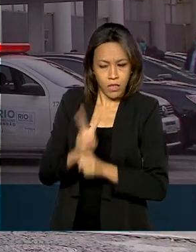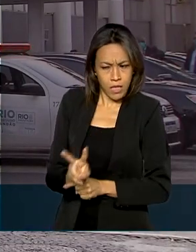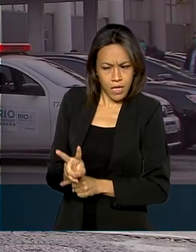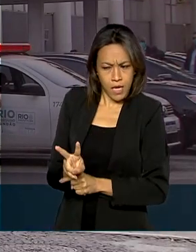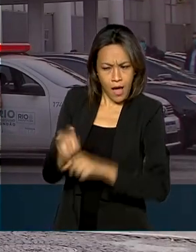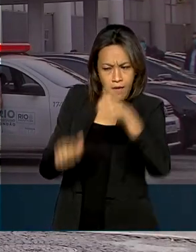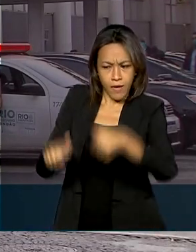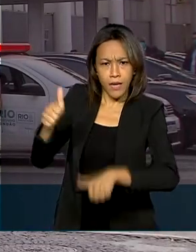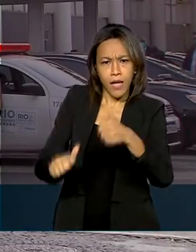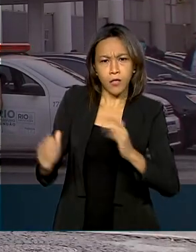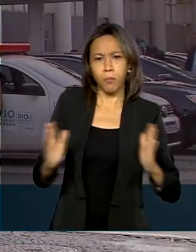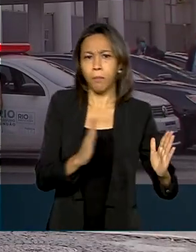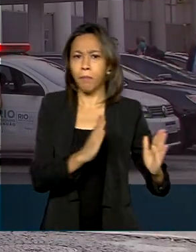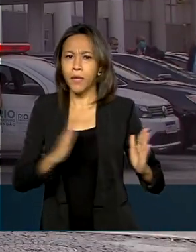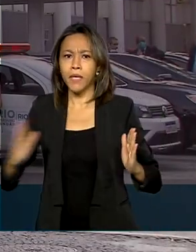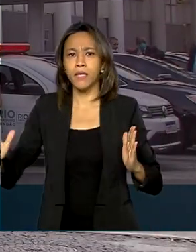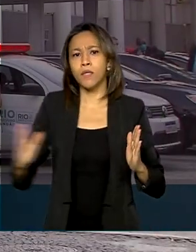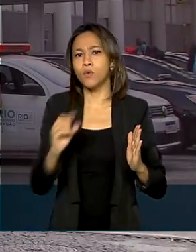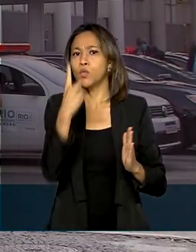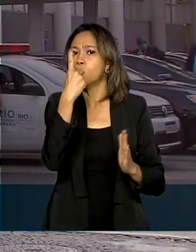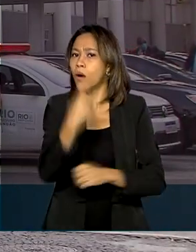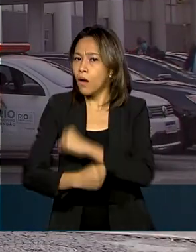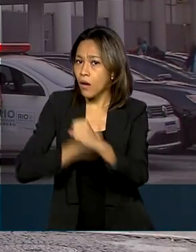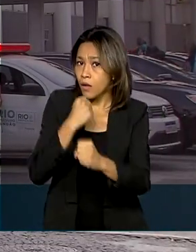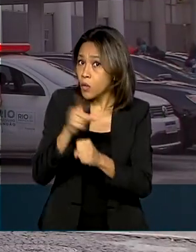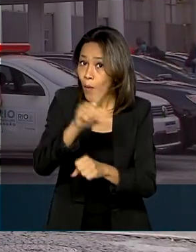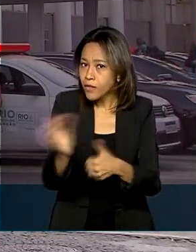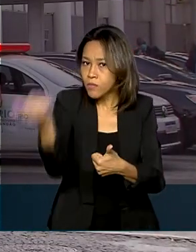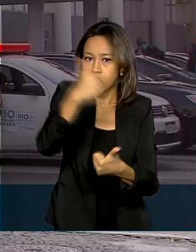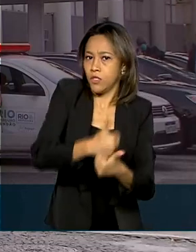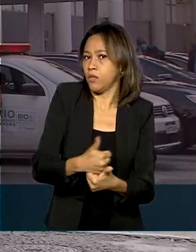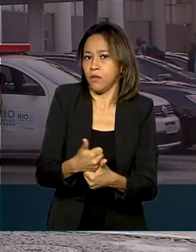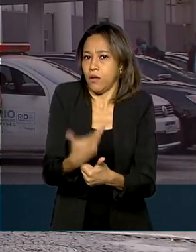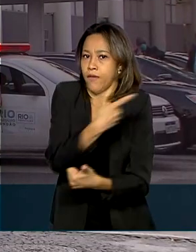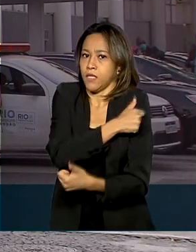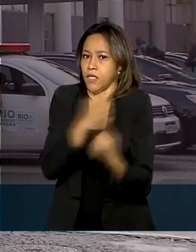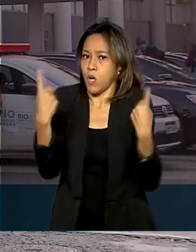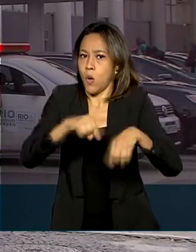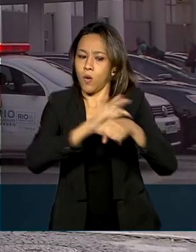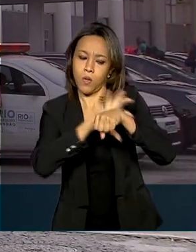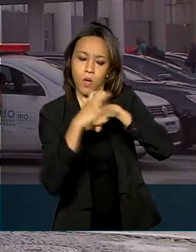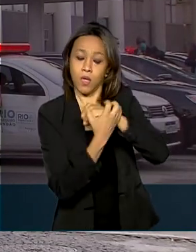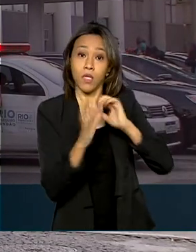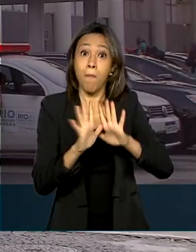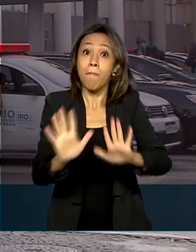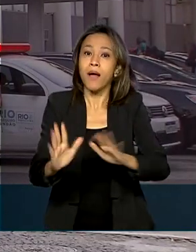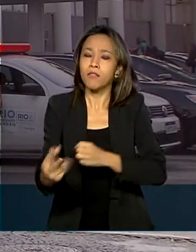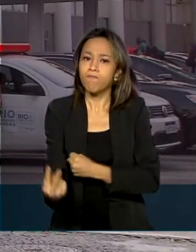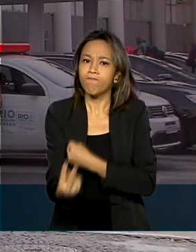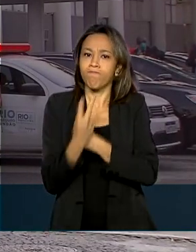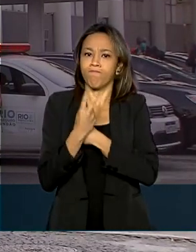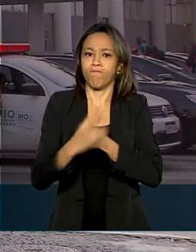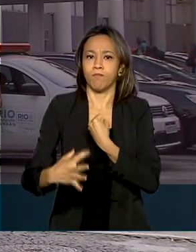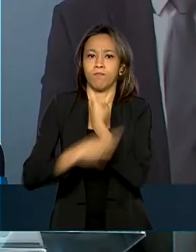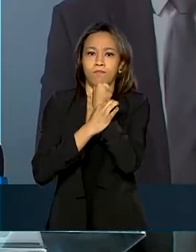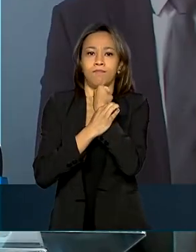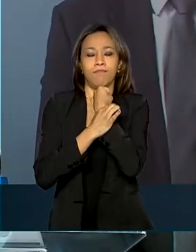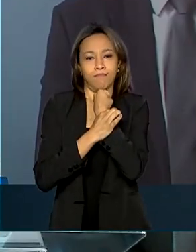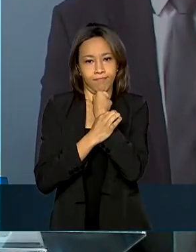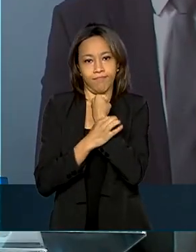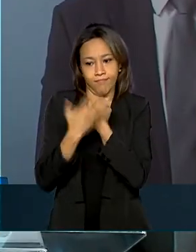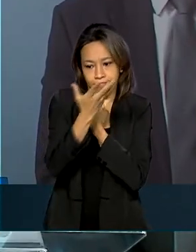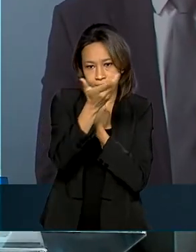A ideia não é substituir a vacina contra o coronavírus, e sim aumentar a imunidade dos pacientes.